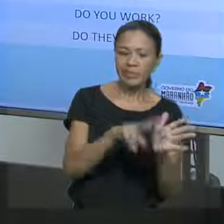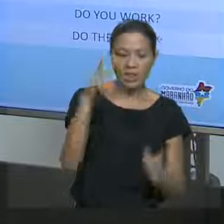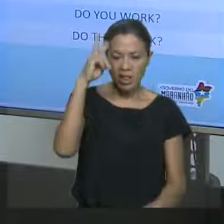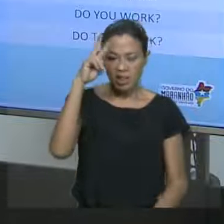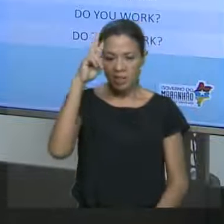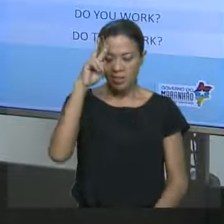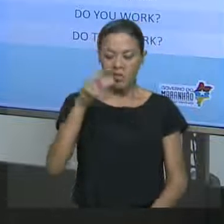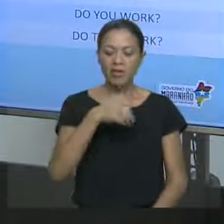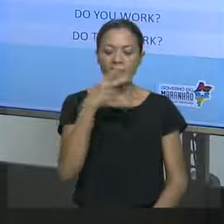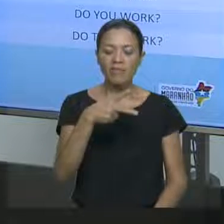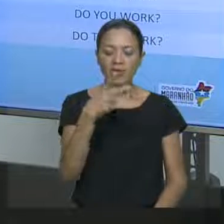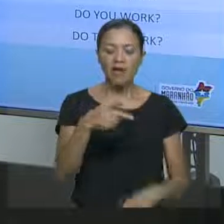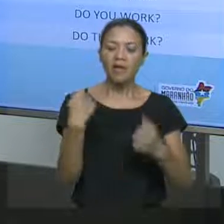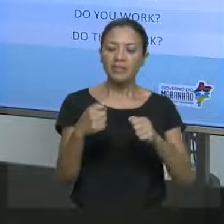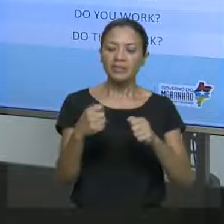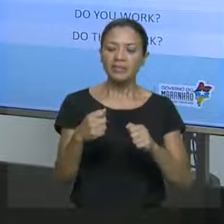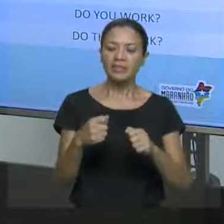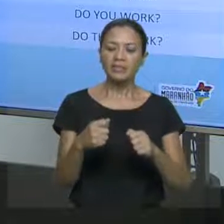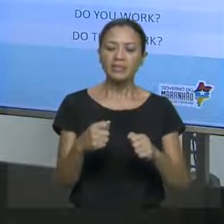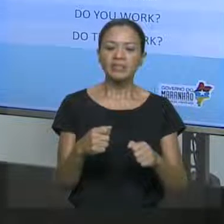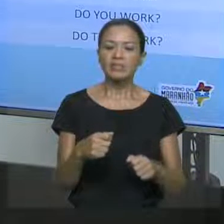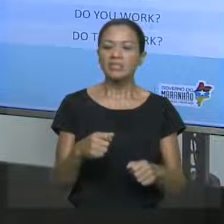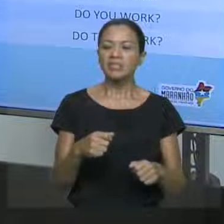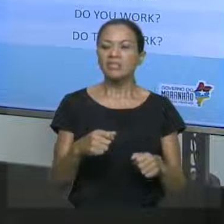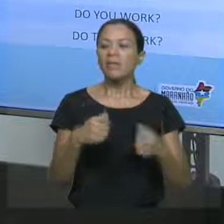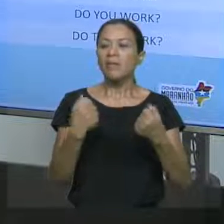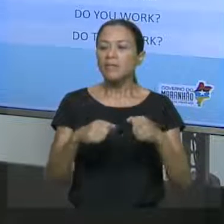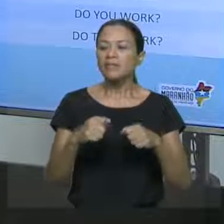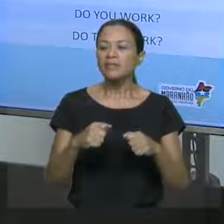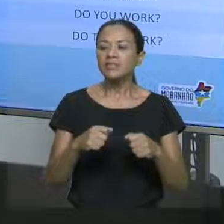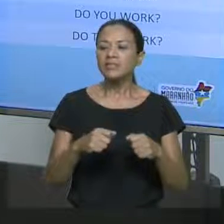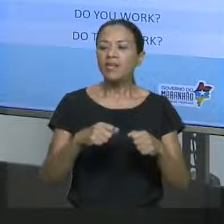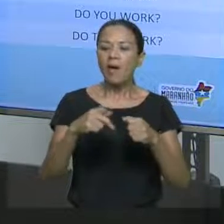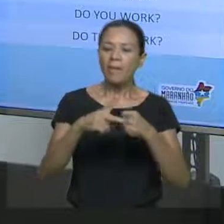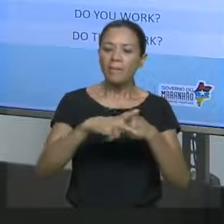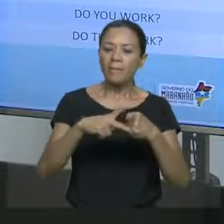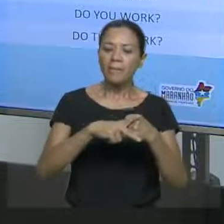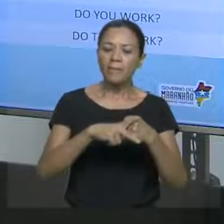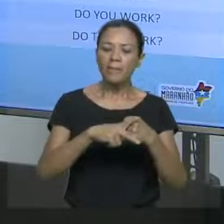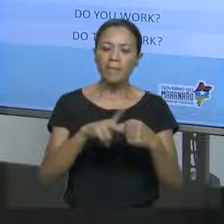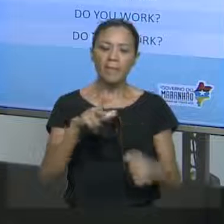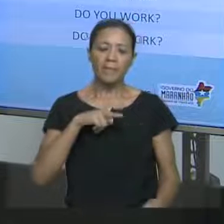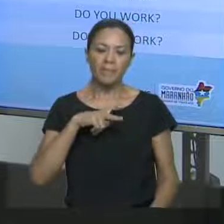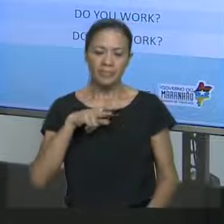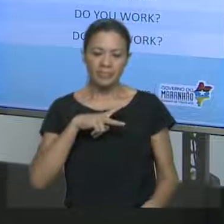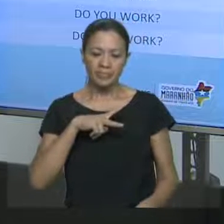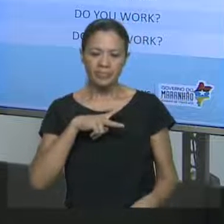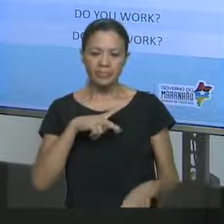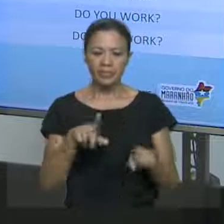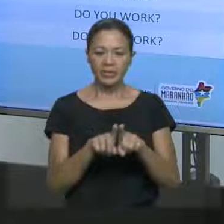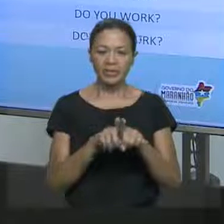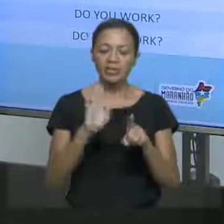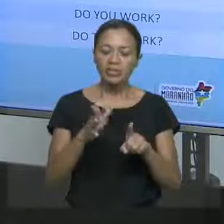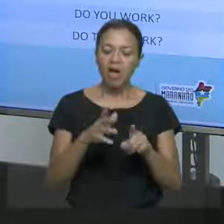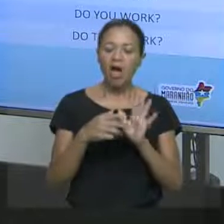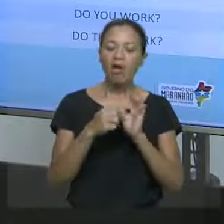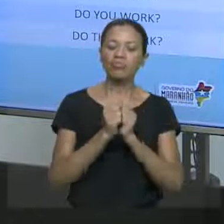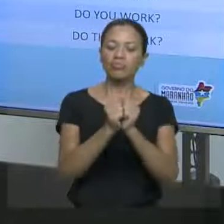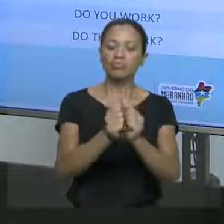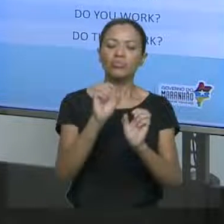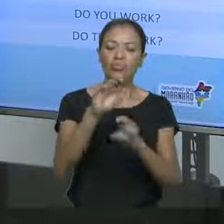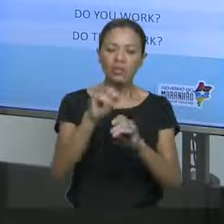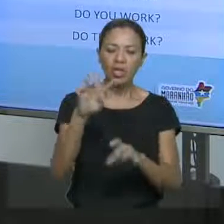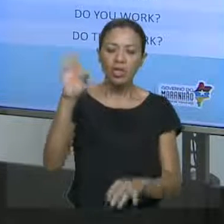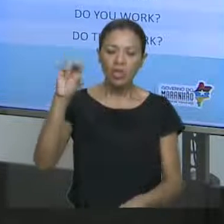que para conjugar, eu preciso dos pronomes pessoais. Vocês que acompanharam a primeira aula do verbo to be, falamos aí dos pronomes pessoais, quais são